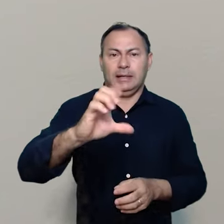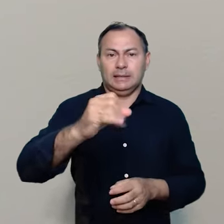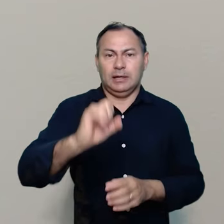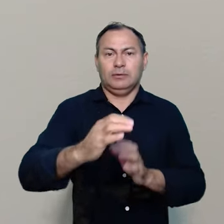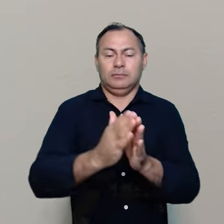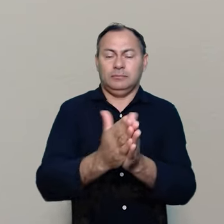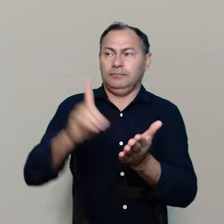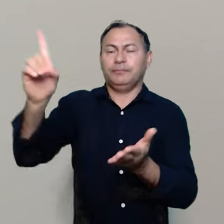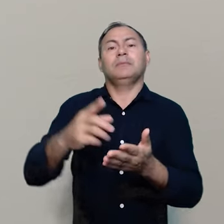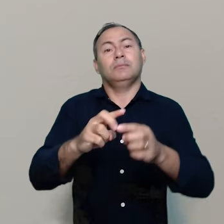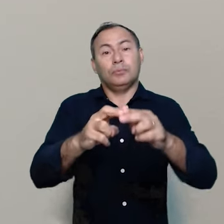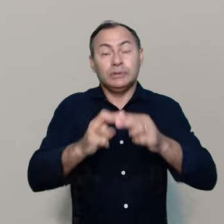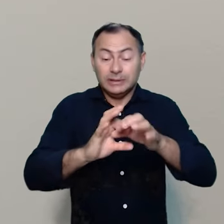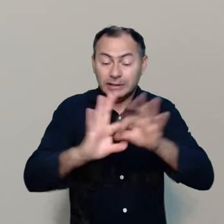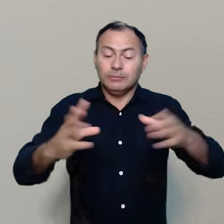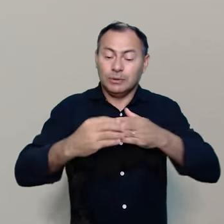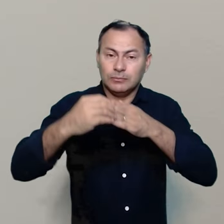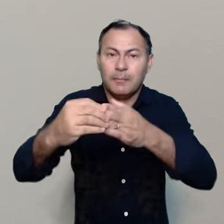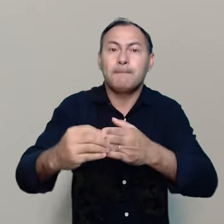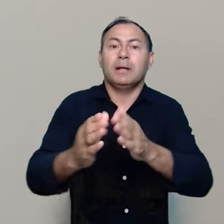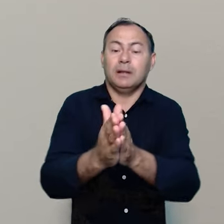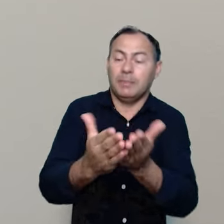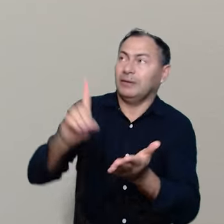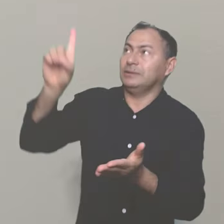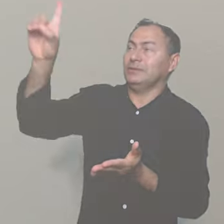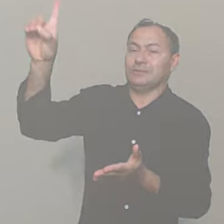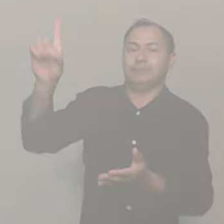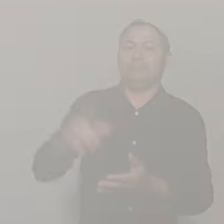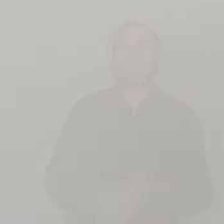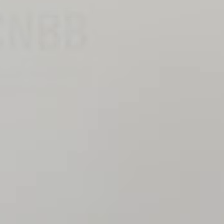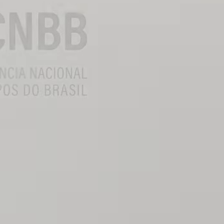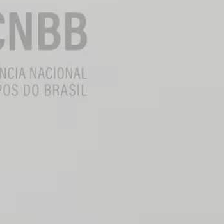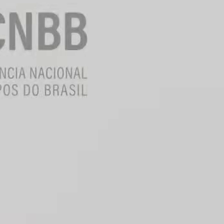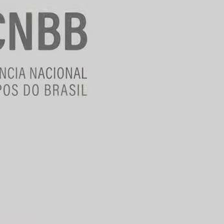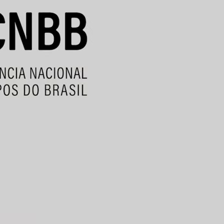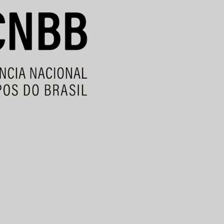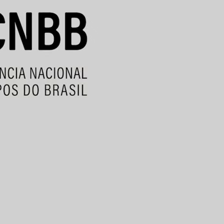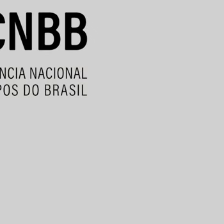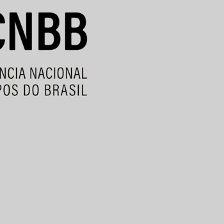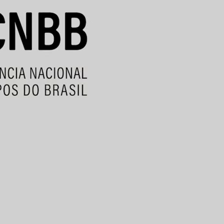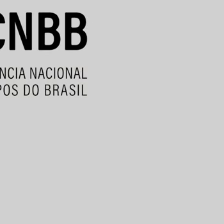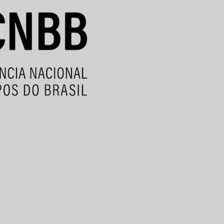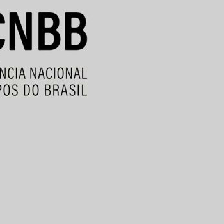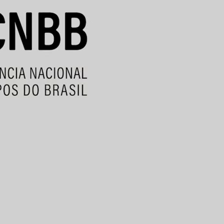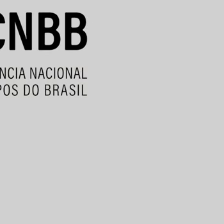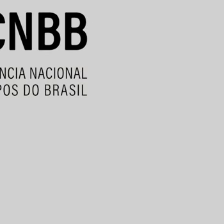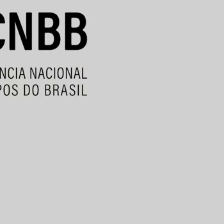Nos deixemos conduzir pela Palavra de Deus. OUTA